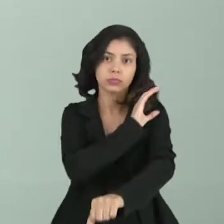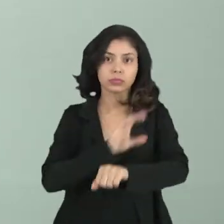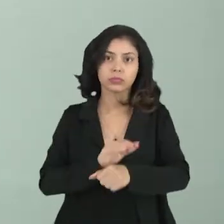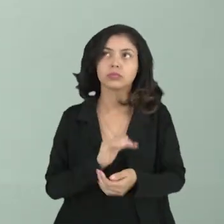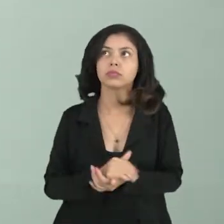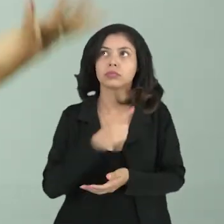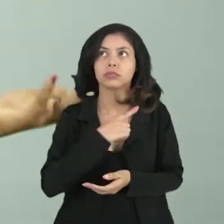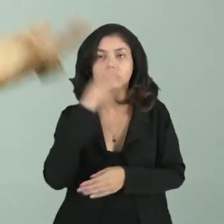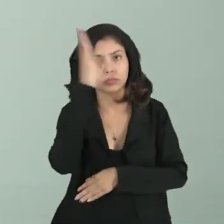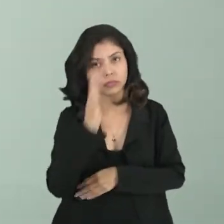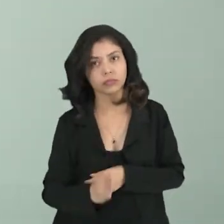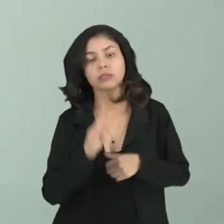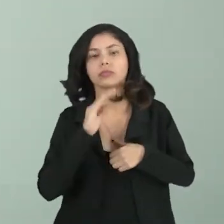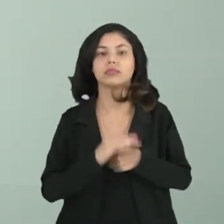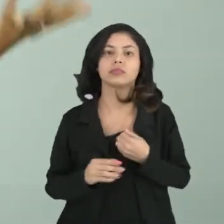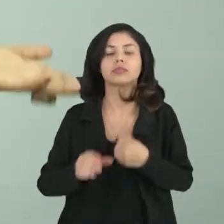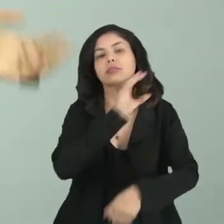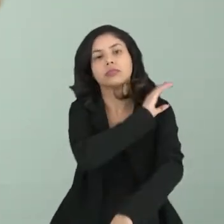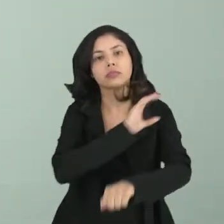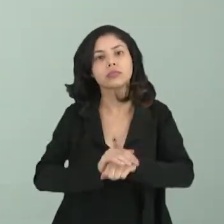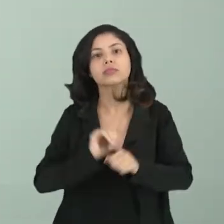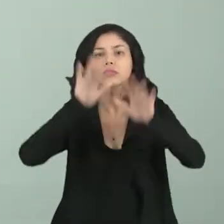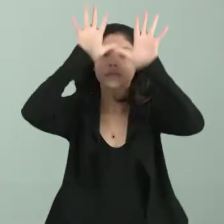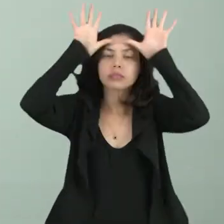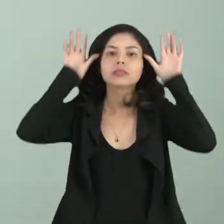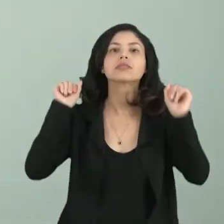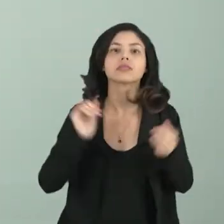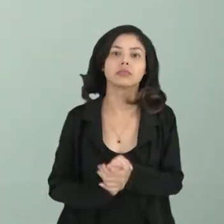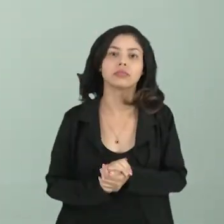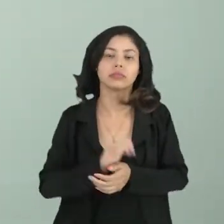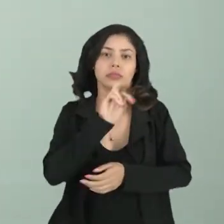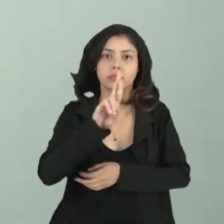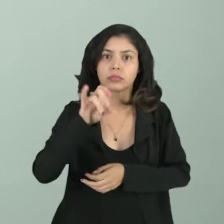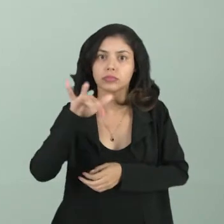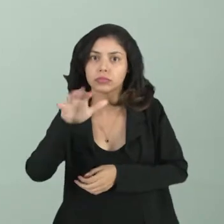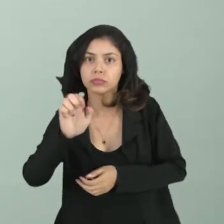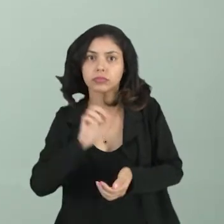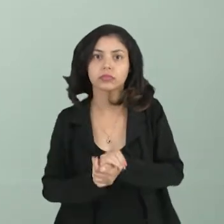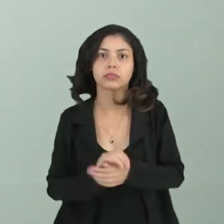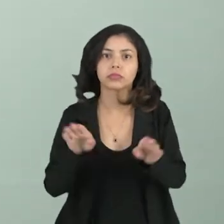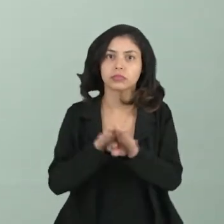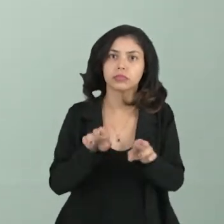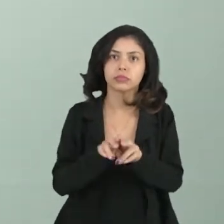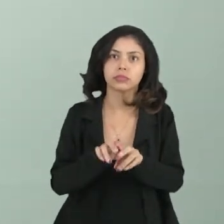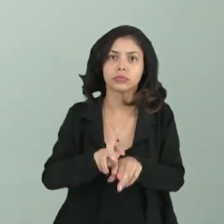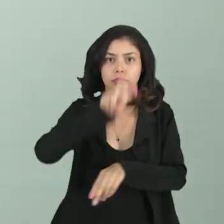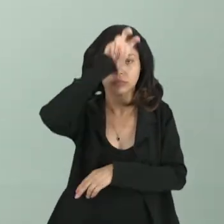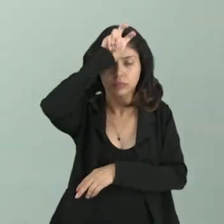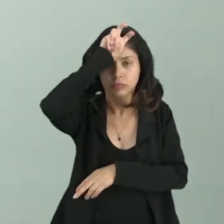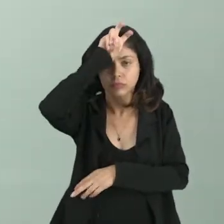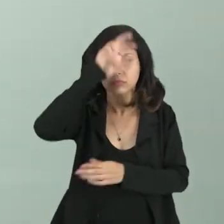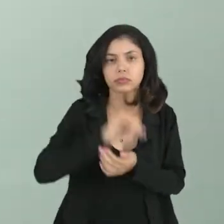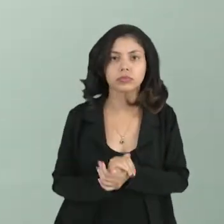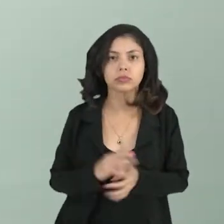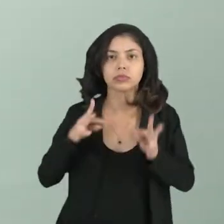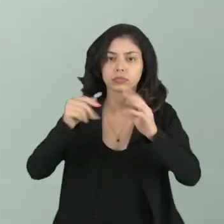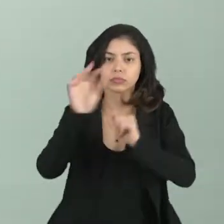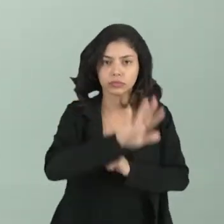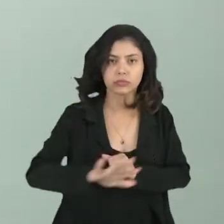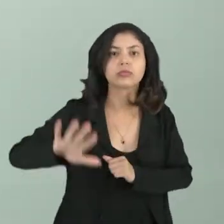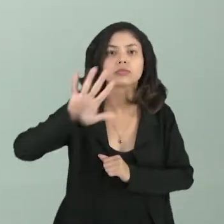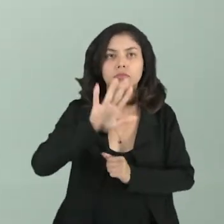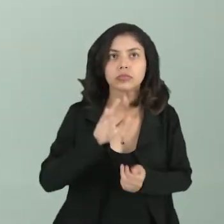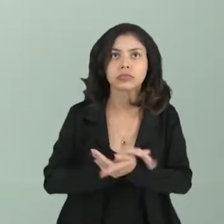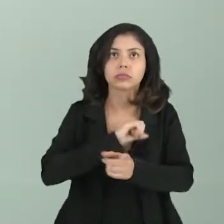tem muita cultura brasileira, cultura criana, né? Cultura árabe, cultura egípcia. Então, aí, nós vamos ter esses valores dessas